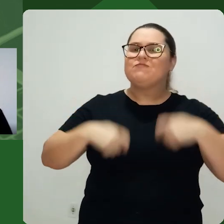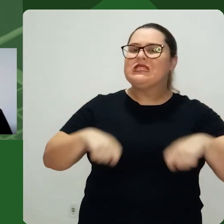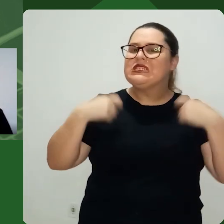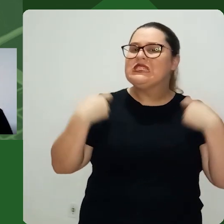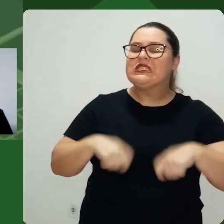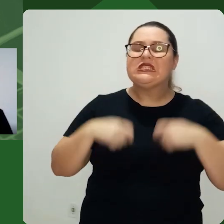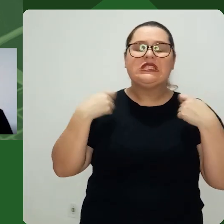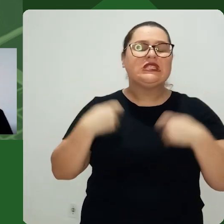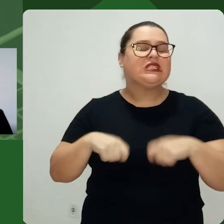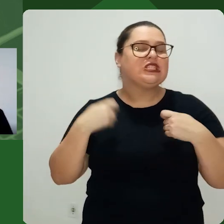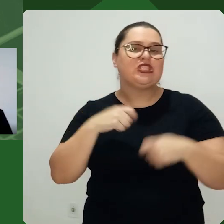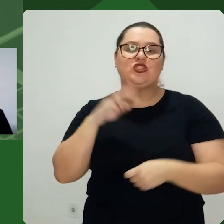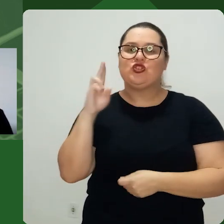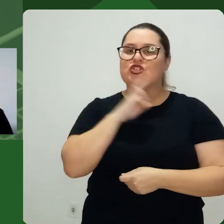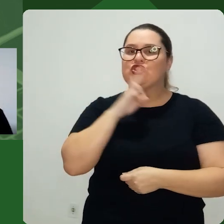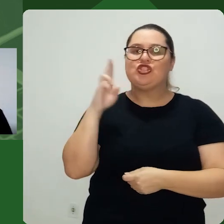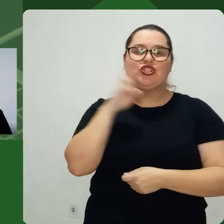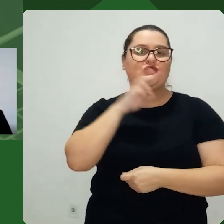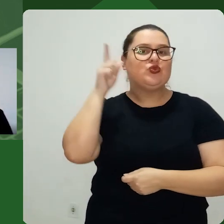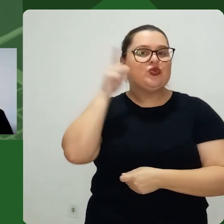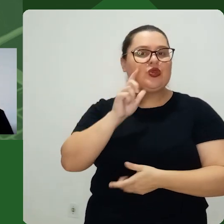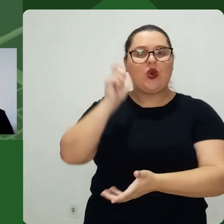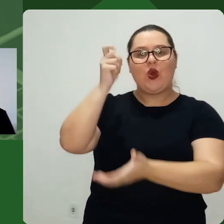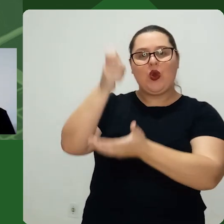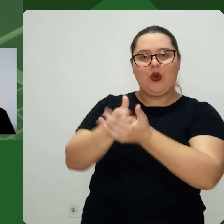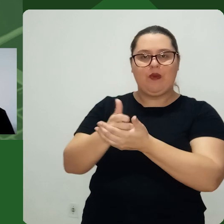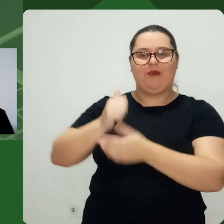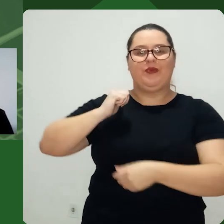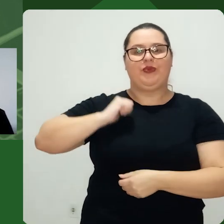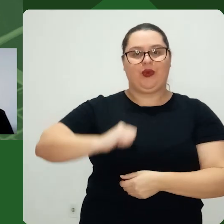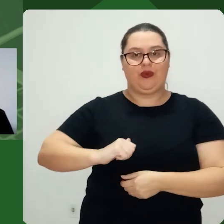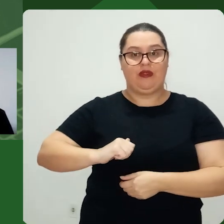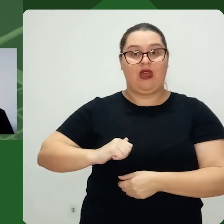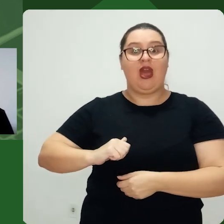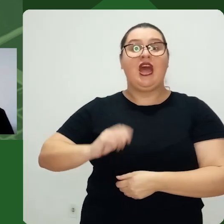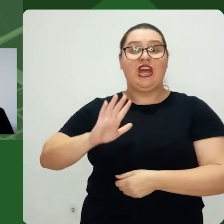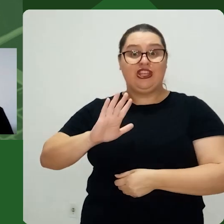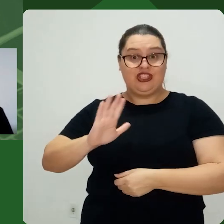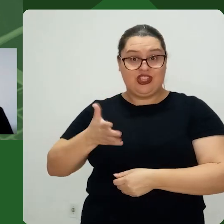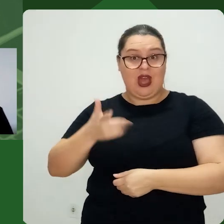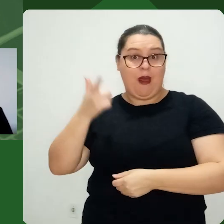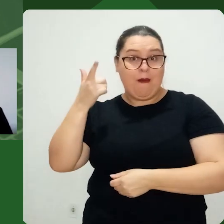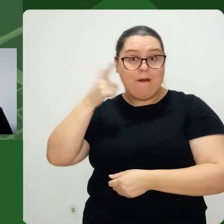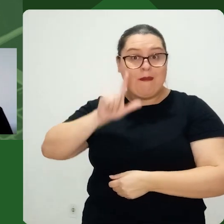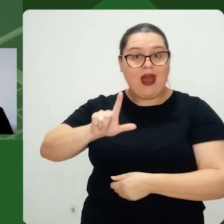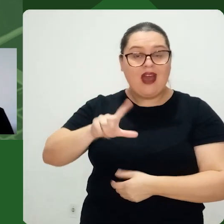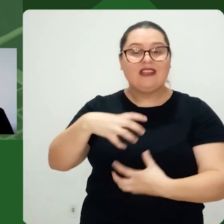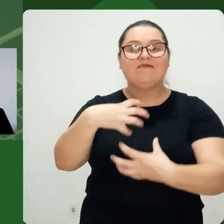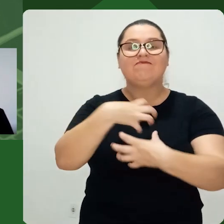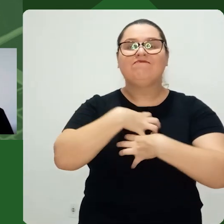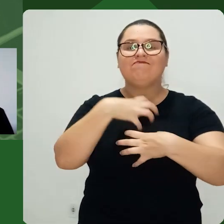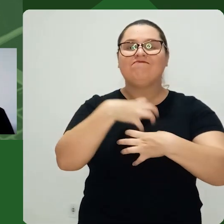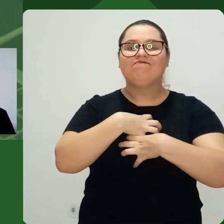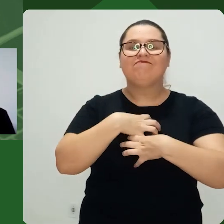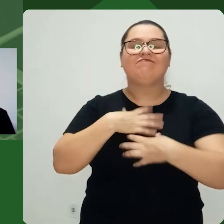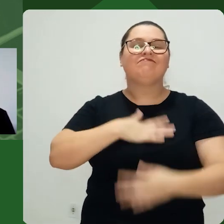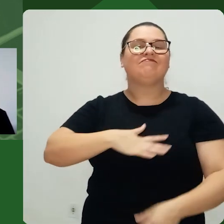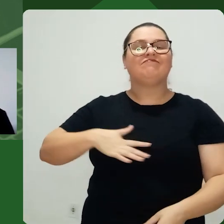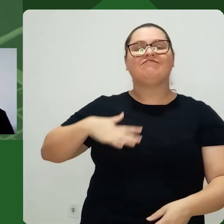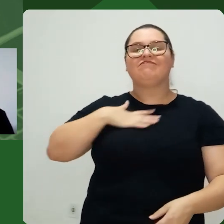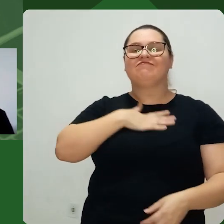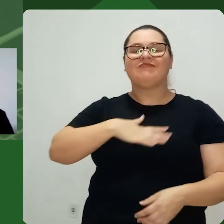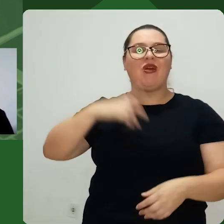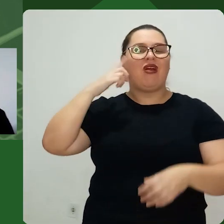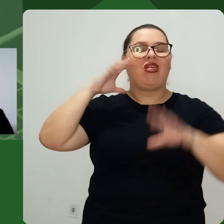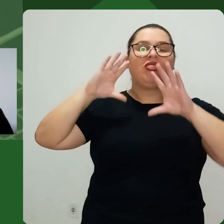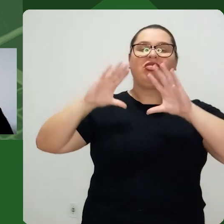assim, olha Uma necessidade extrema De conseguir adquirir aquele bem E quando eu adquiri Eu me senti realizada,